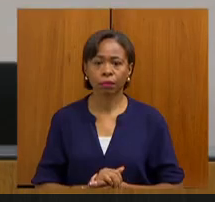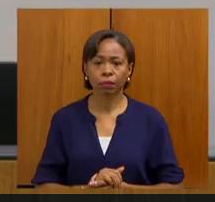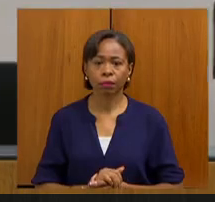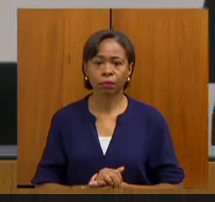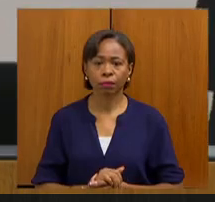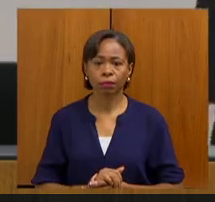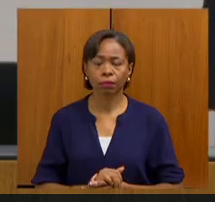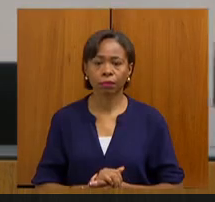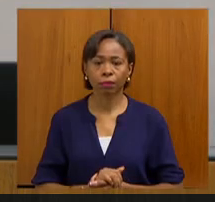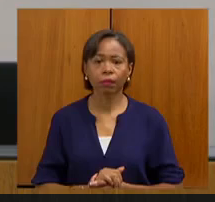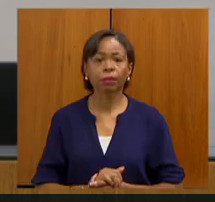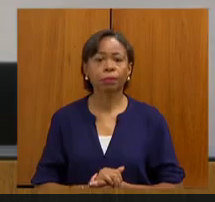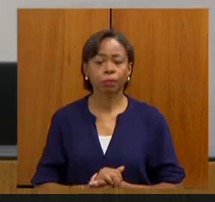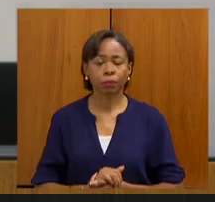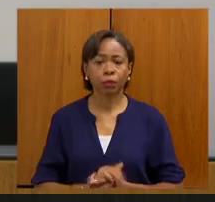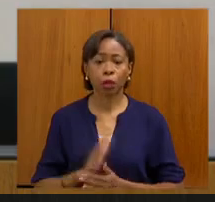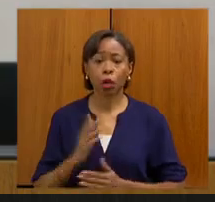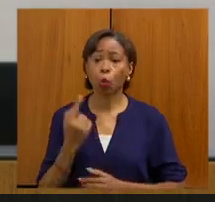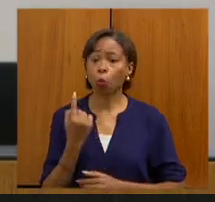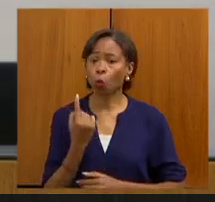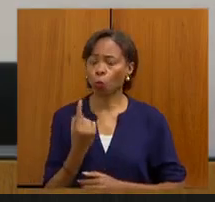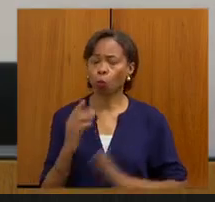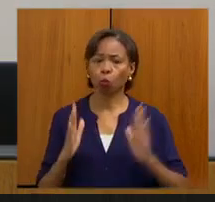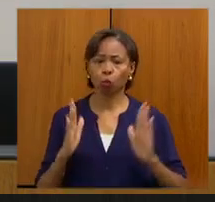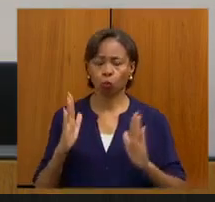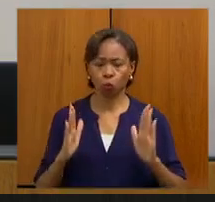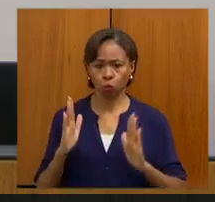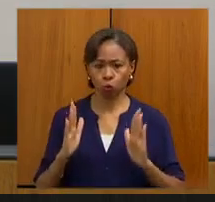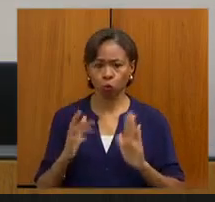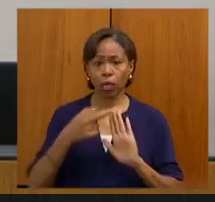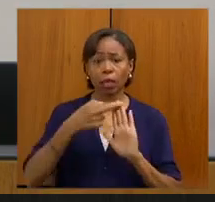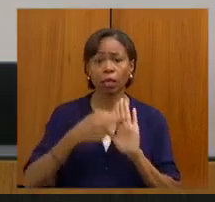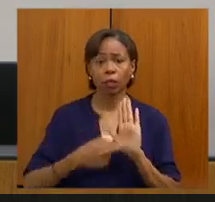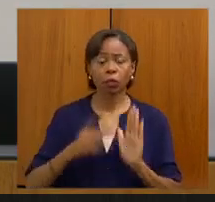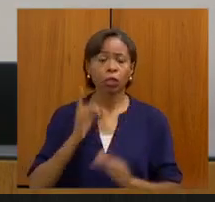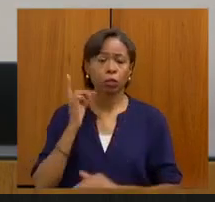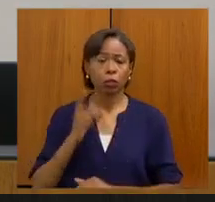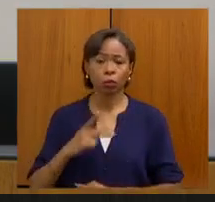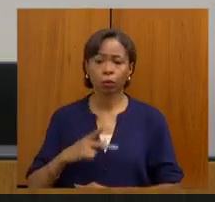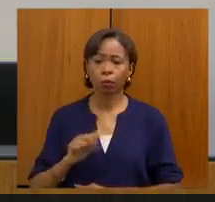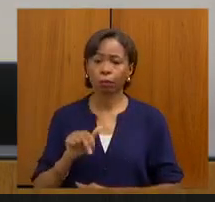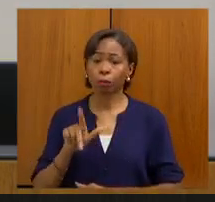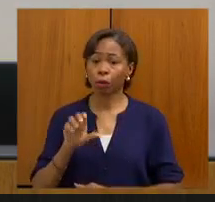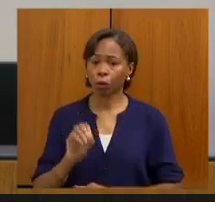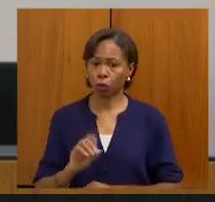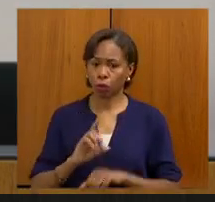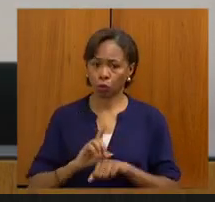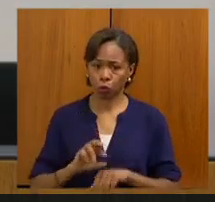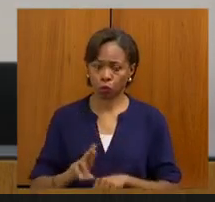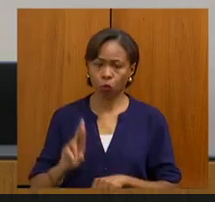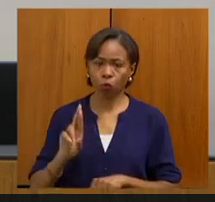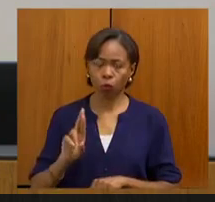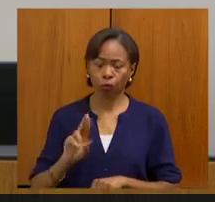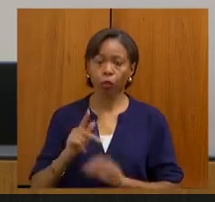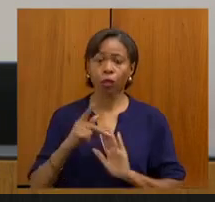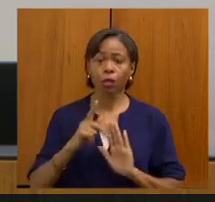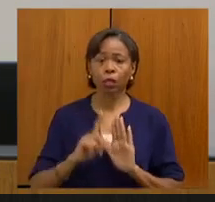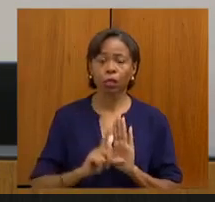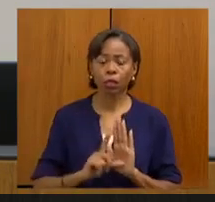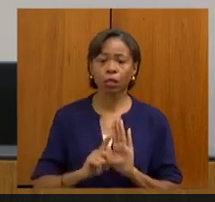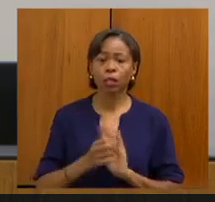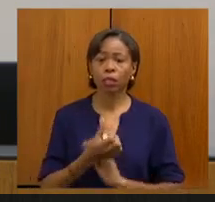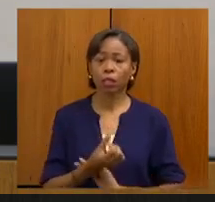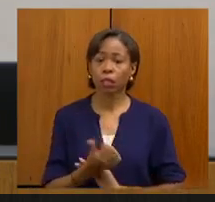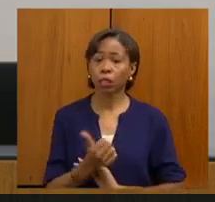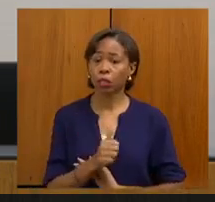2020, em turno único. Designo relator, deputado Dr. Paulo. Projeto de leis nº 611, 2015,